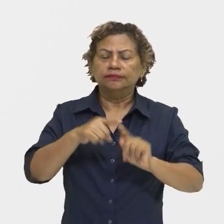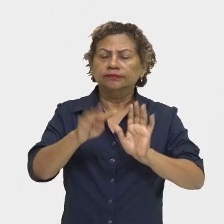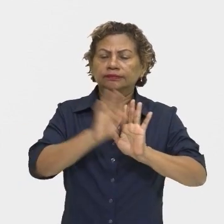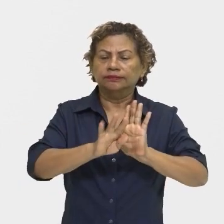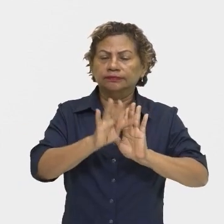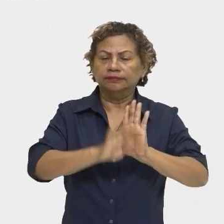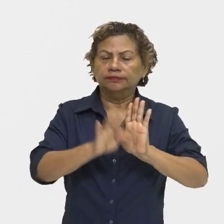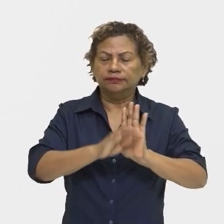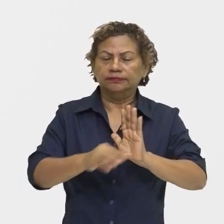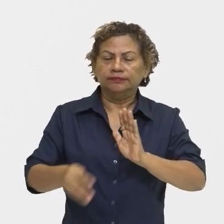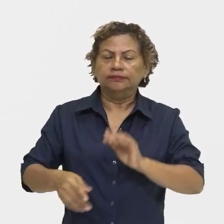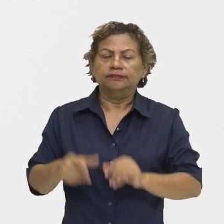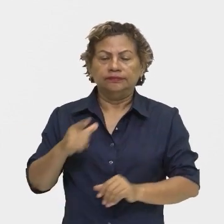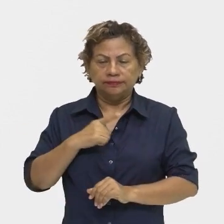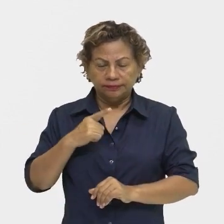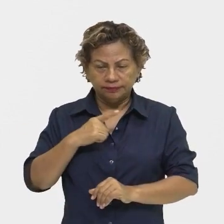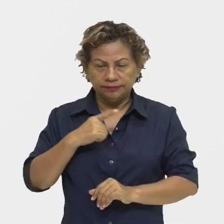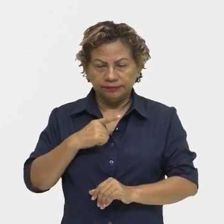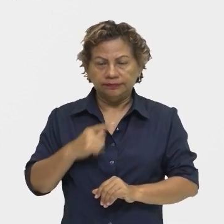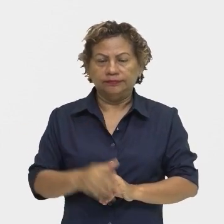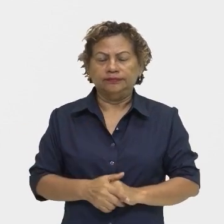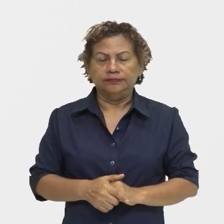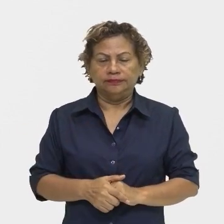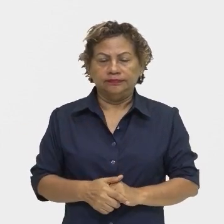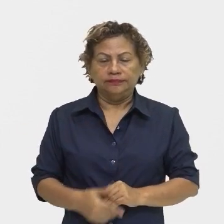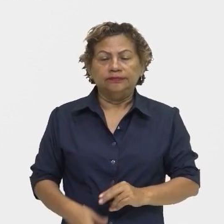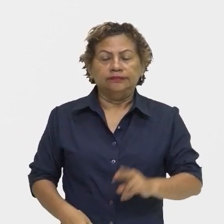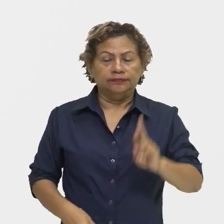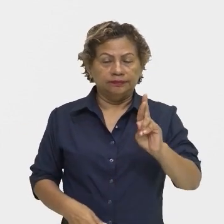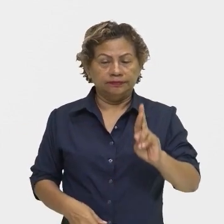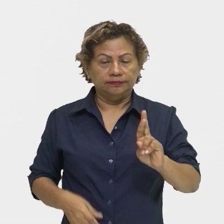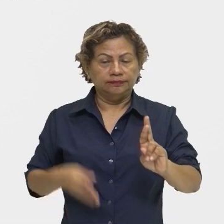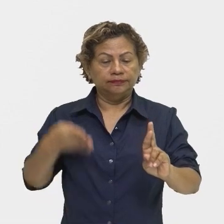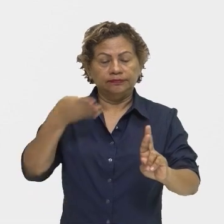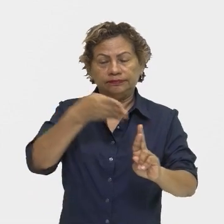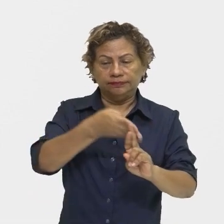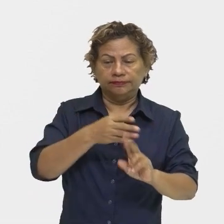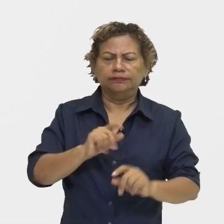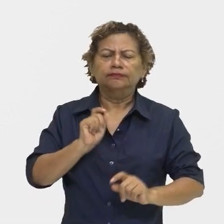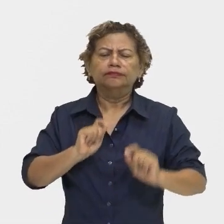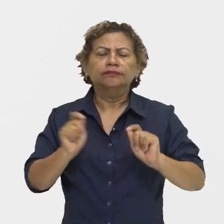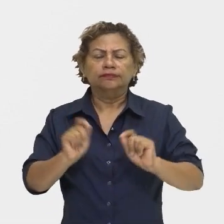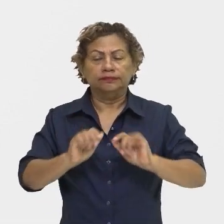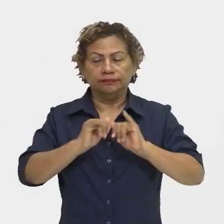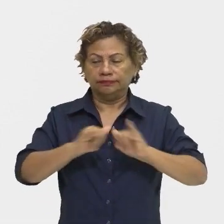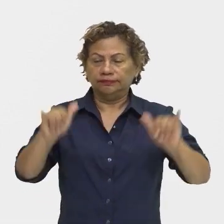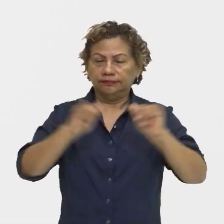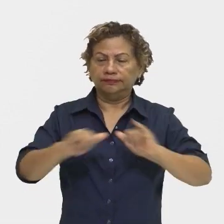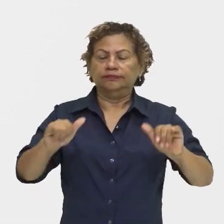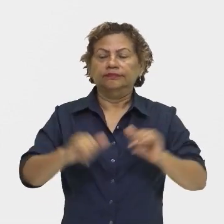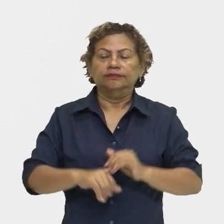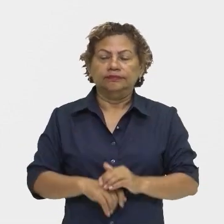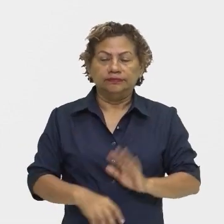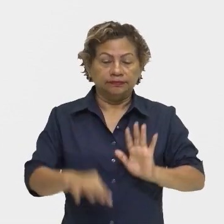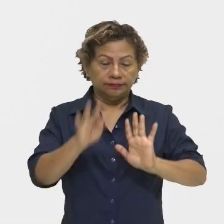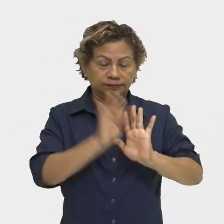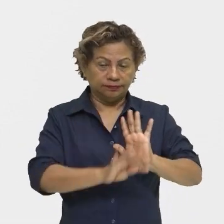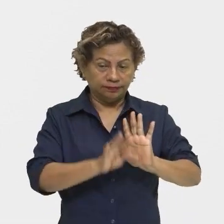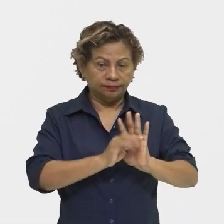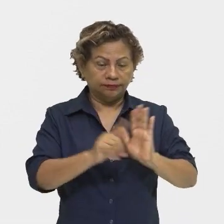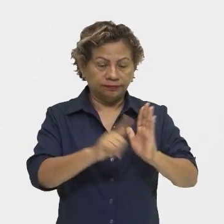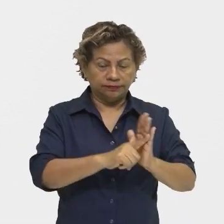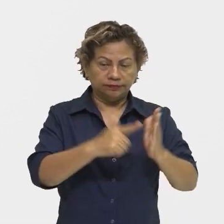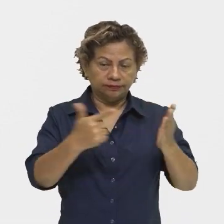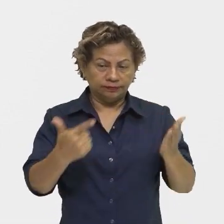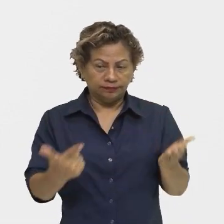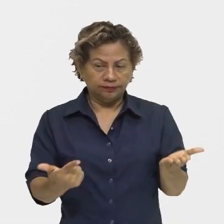envolvidos na função referencial? As redações, né? A notícia, os textos jornalísticos, justamente eles